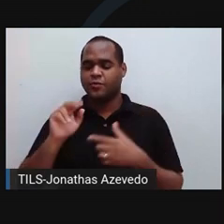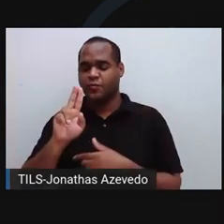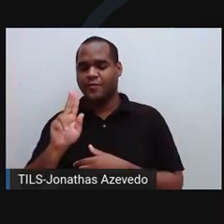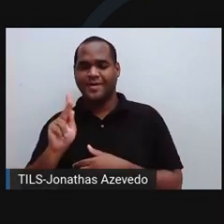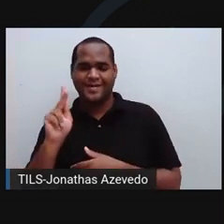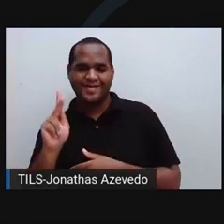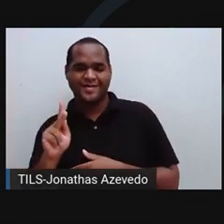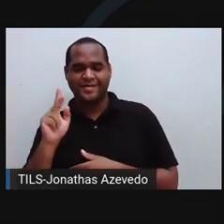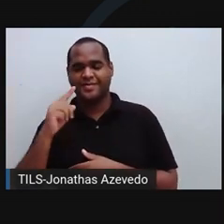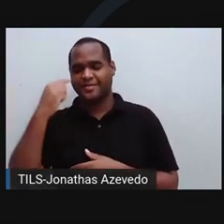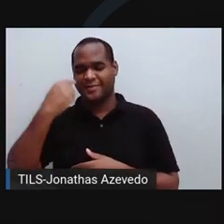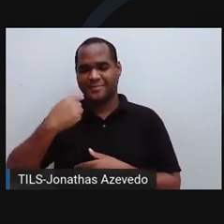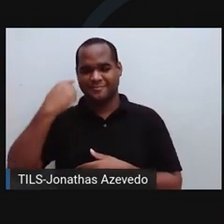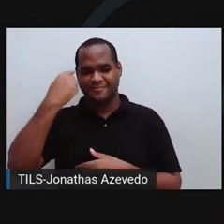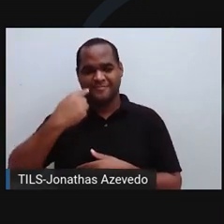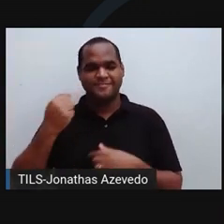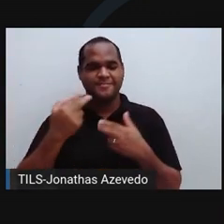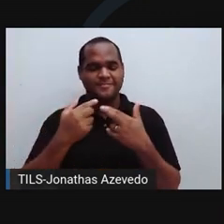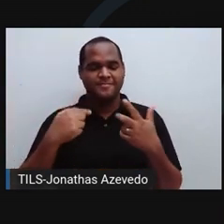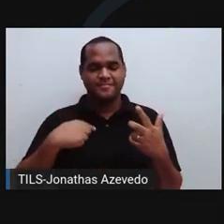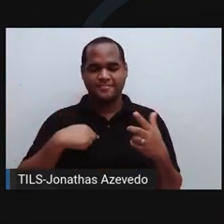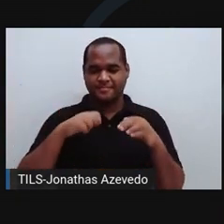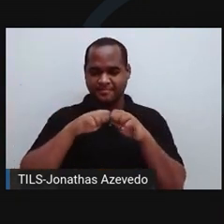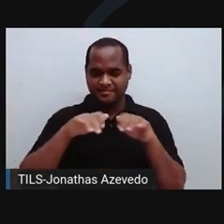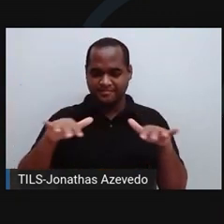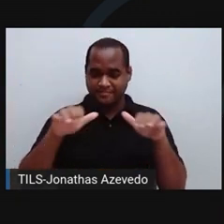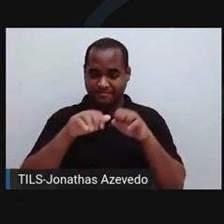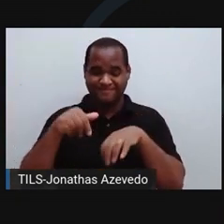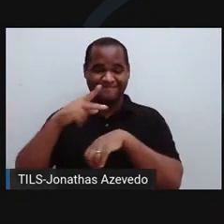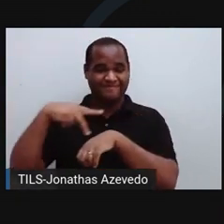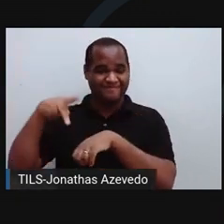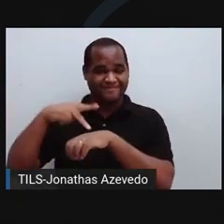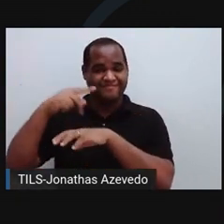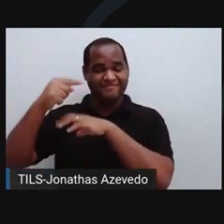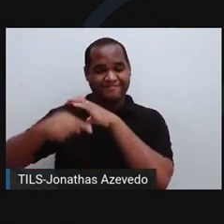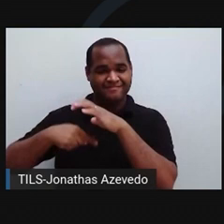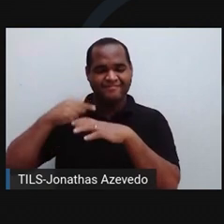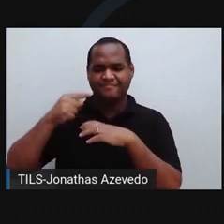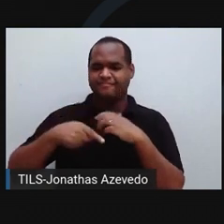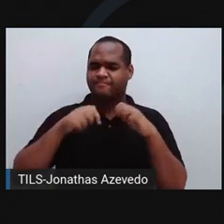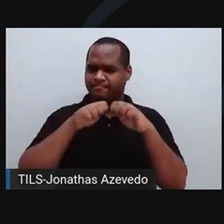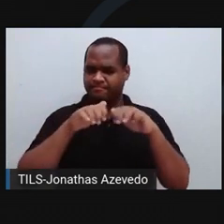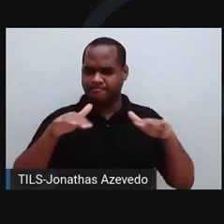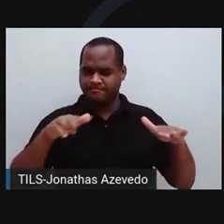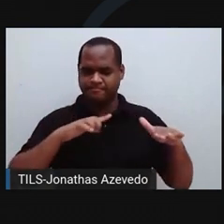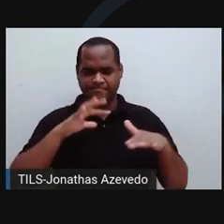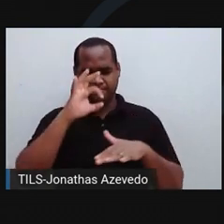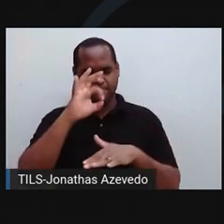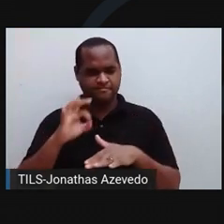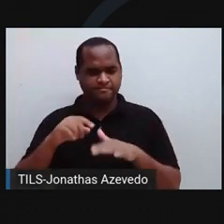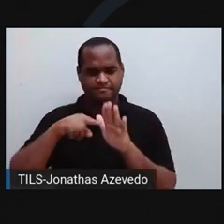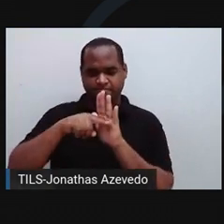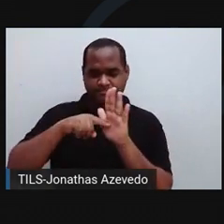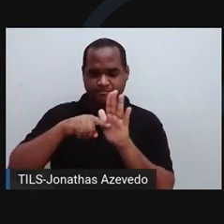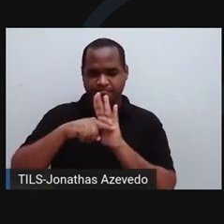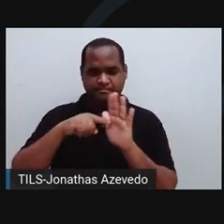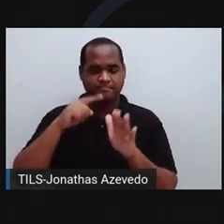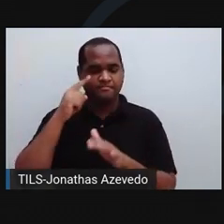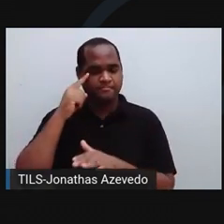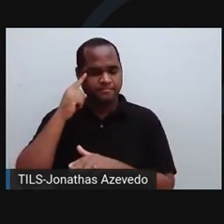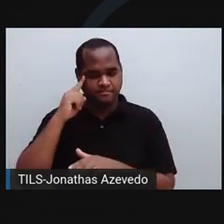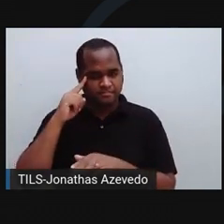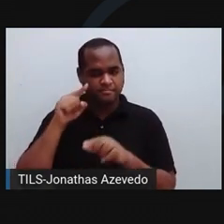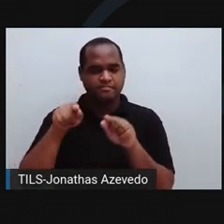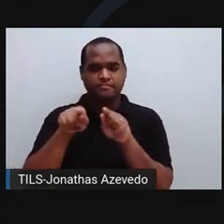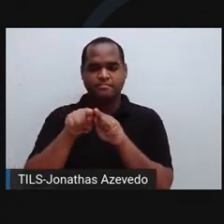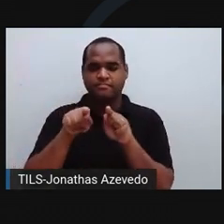aqui para vocês terem noção de como esse fungo conseguiu se espalhar pelo mundo. De acordo com estimativas produzidas por pesquisadores chineses, que foram publicadas em novembro